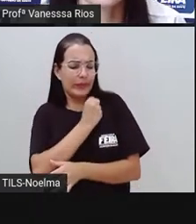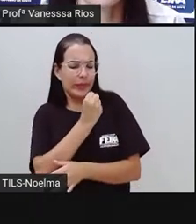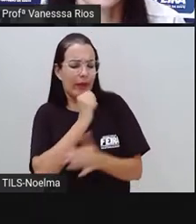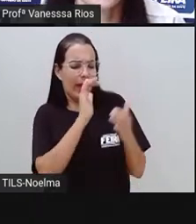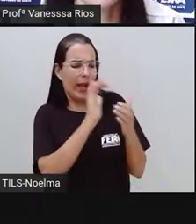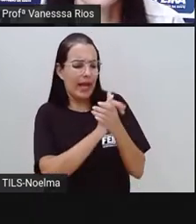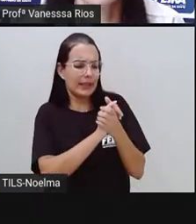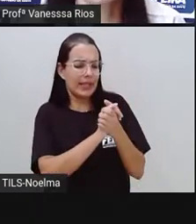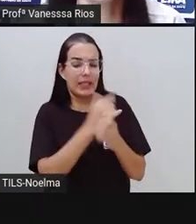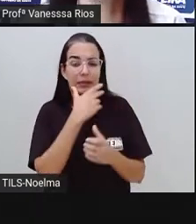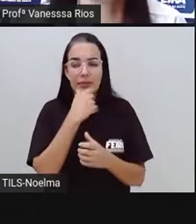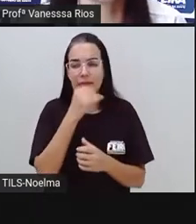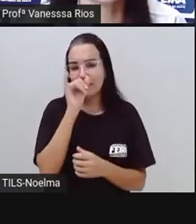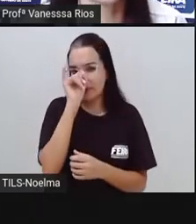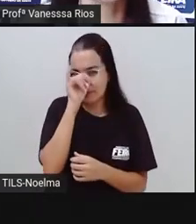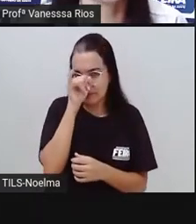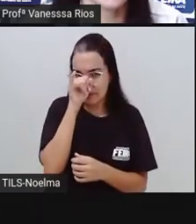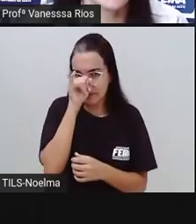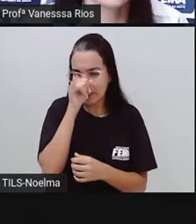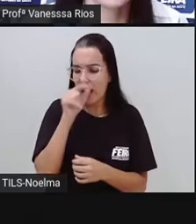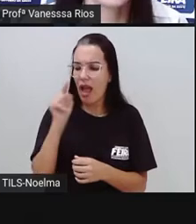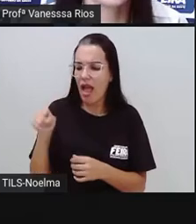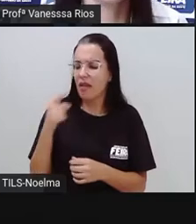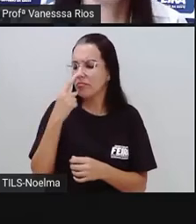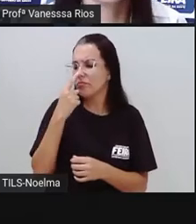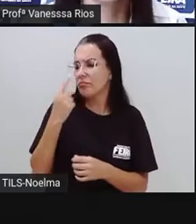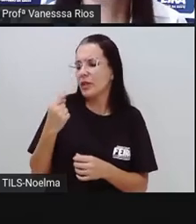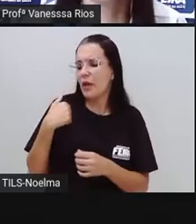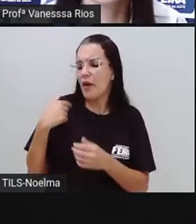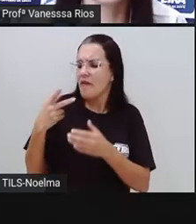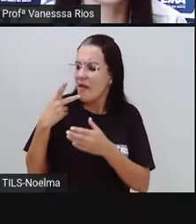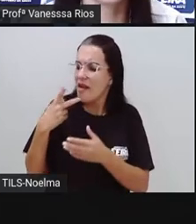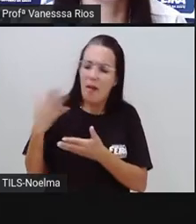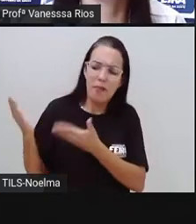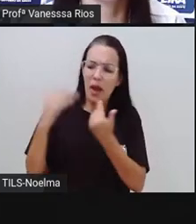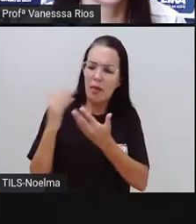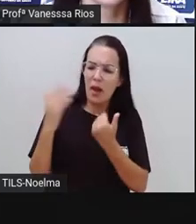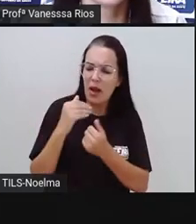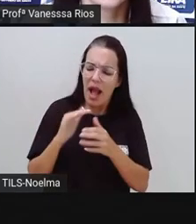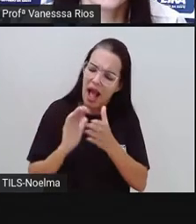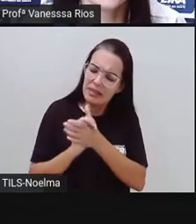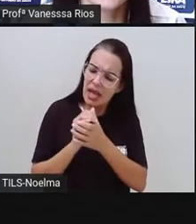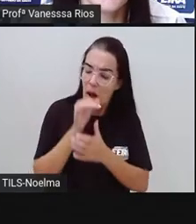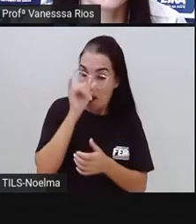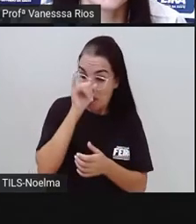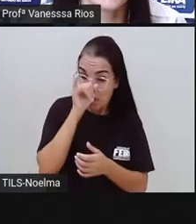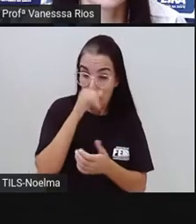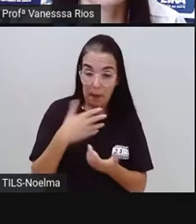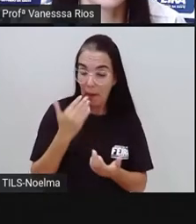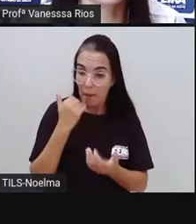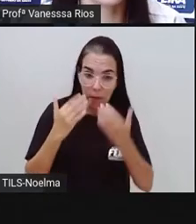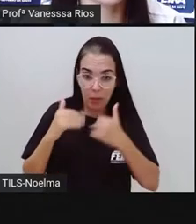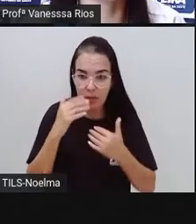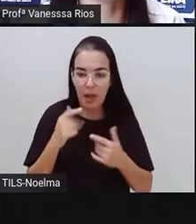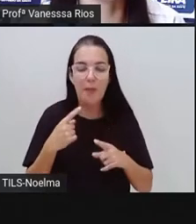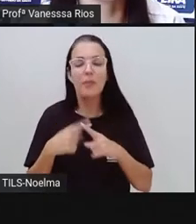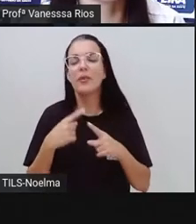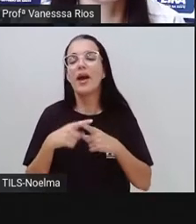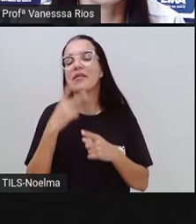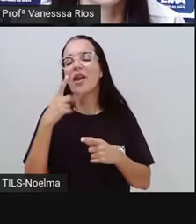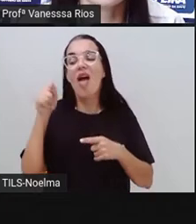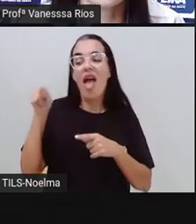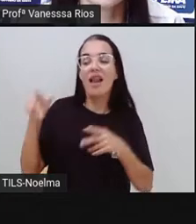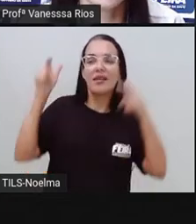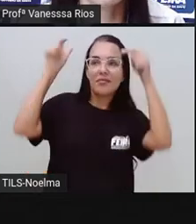Narizinho foi quem me convenceu a casar com aquele porco comilão. Disse que ele era um marquês,